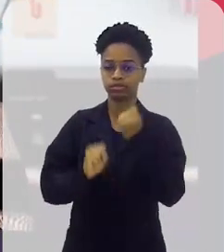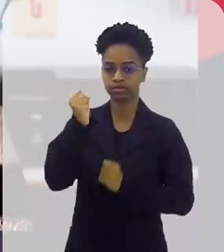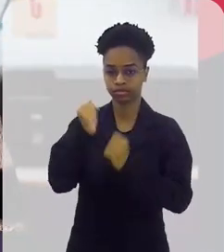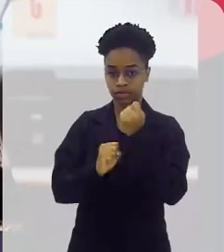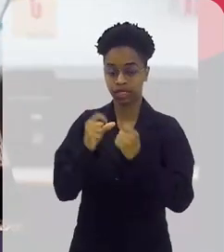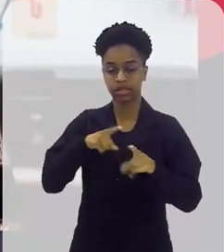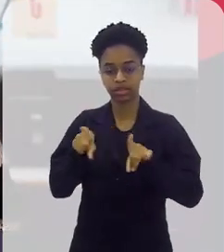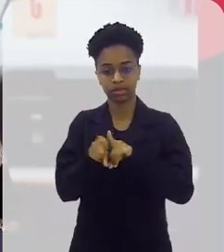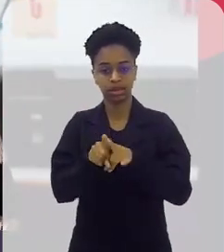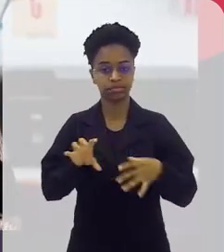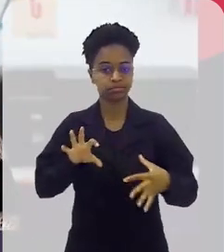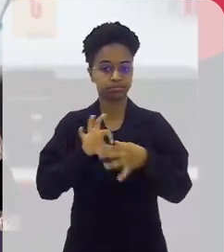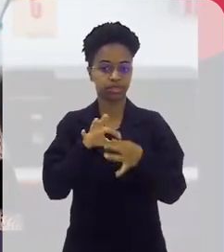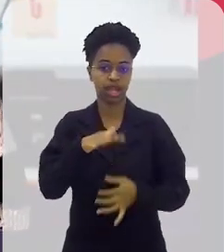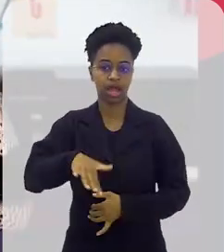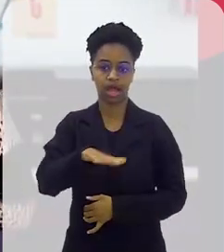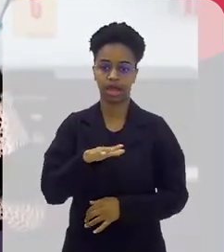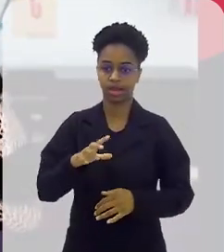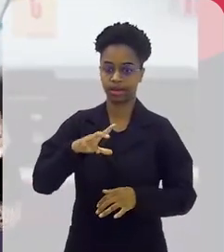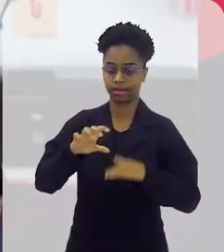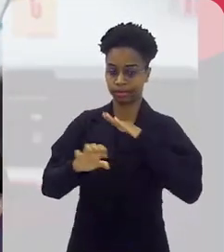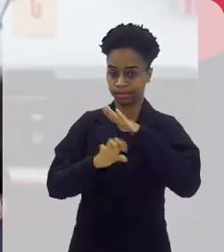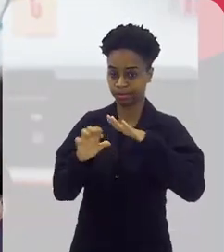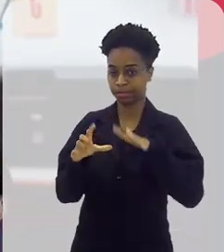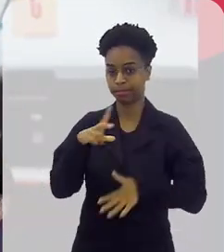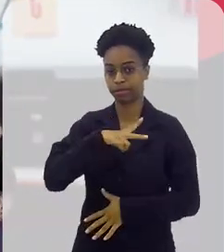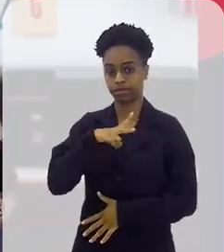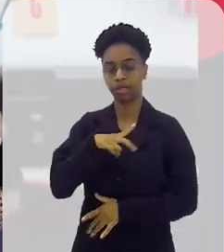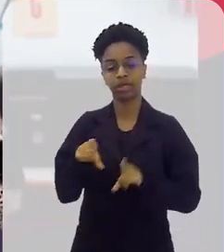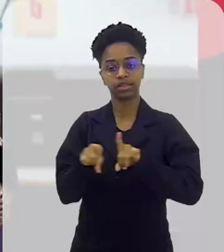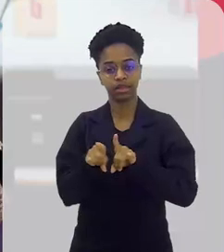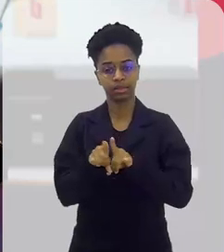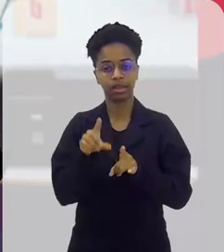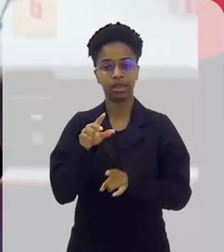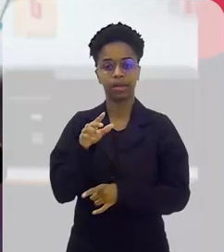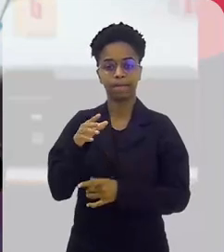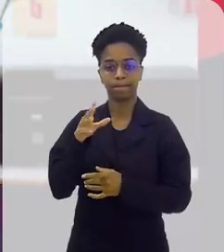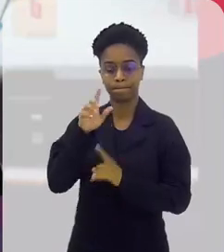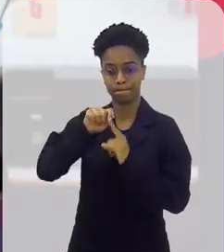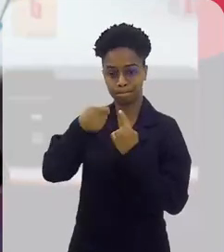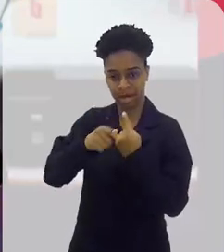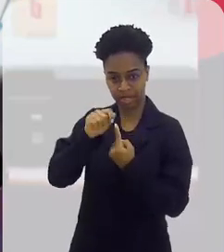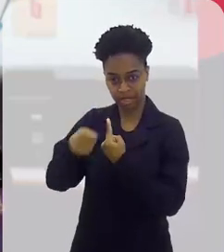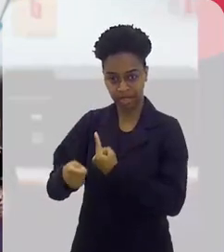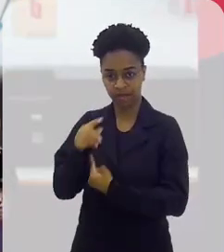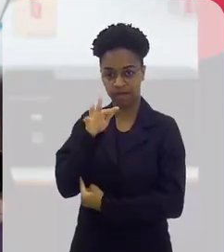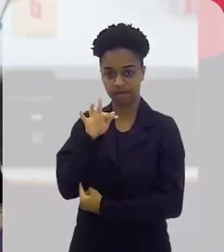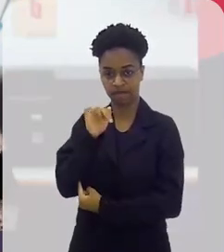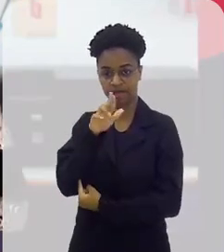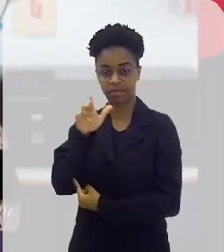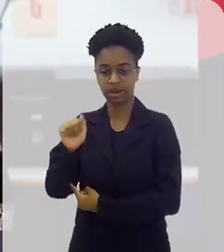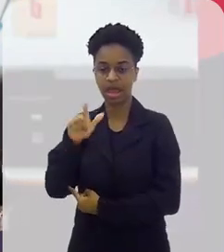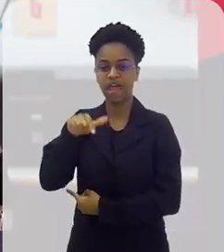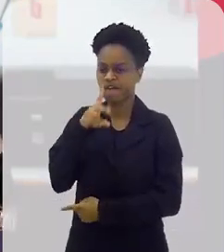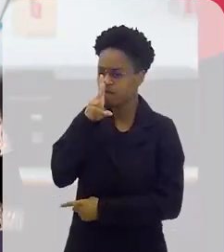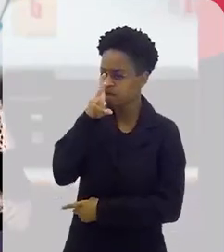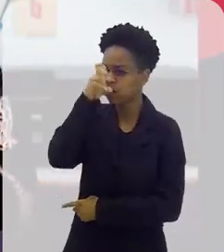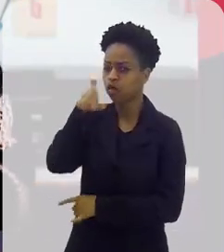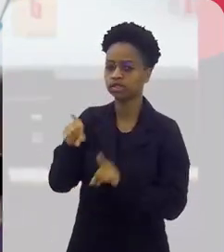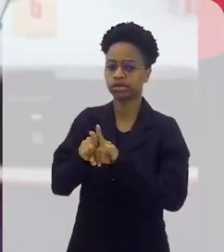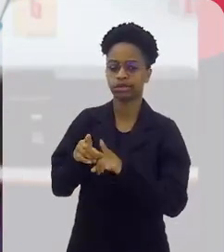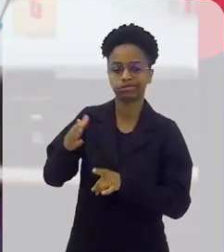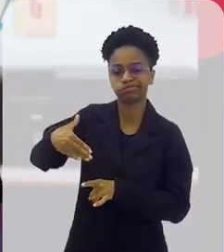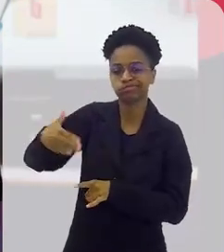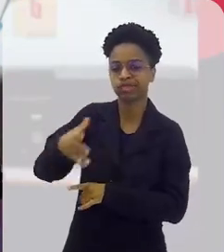com a iniciativa privada. A fibra da banana é considerada uma das mais fortes e duráveis entre as fibras naturais.